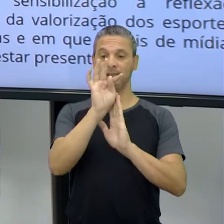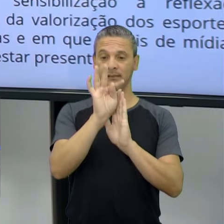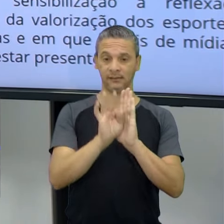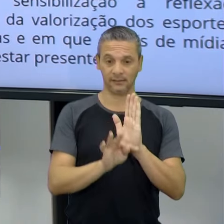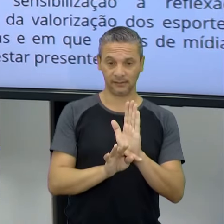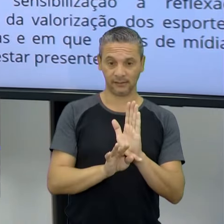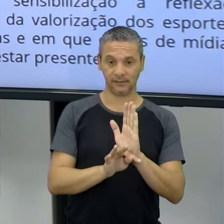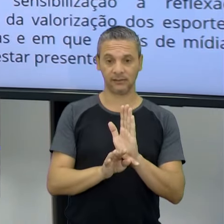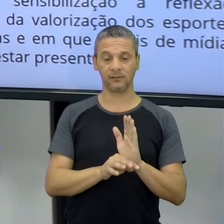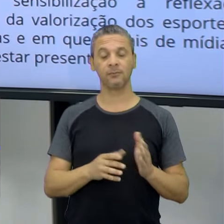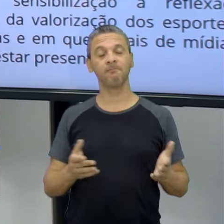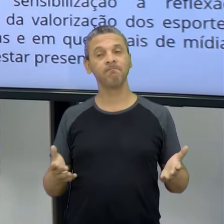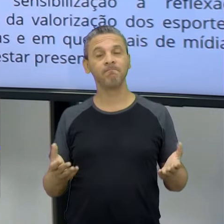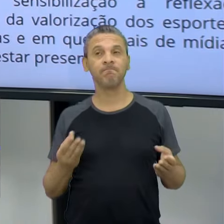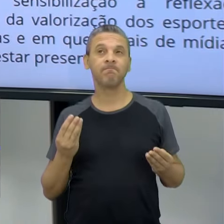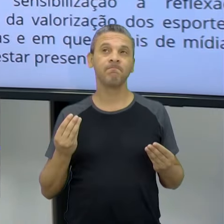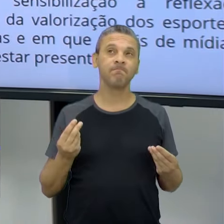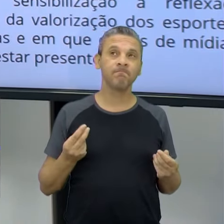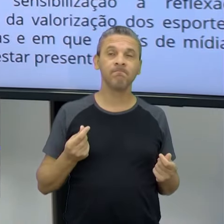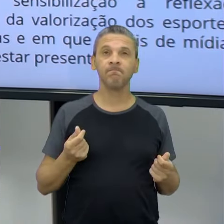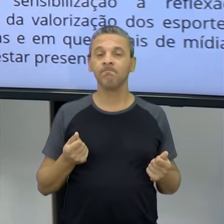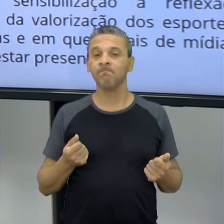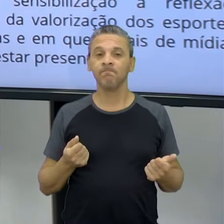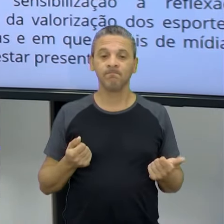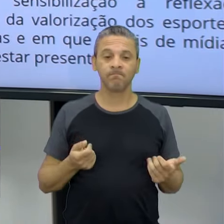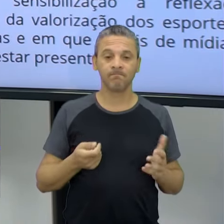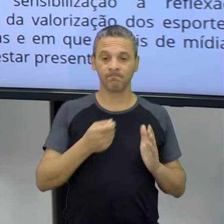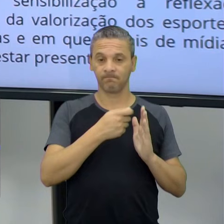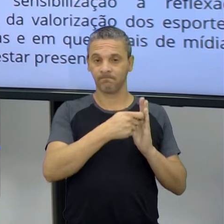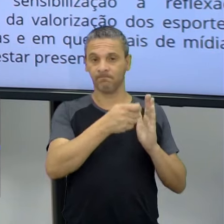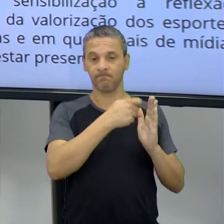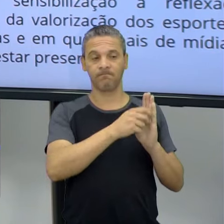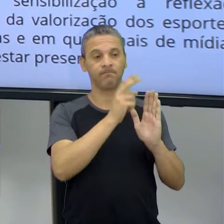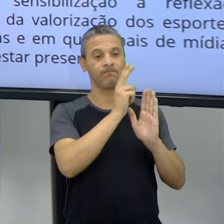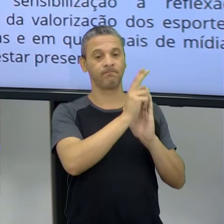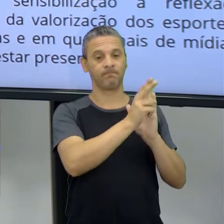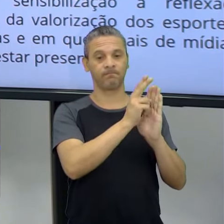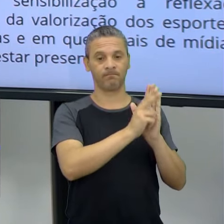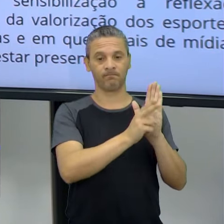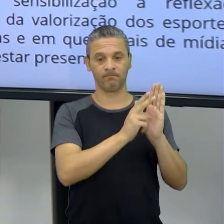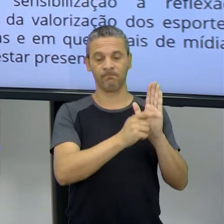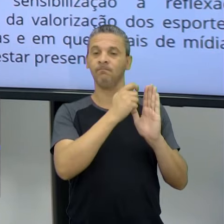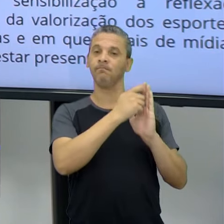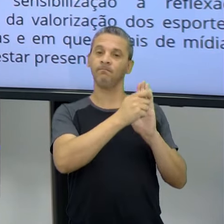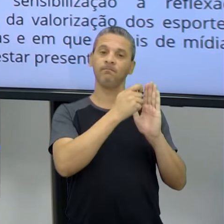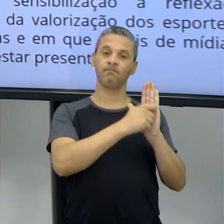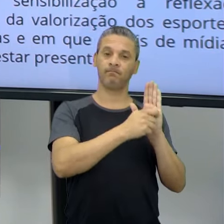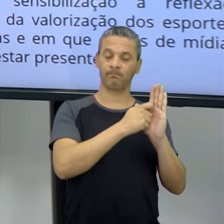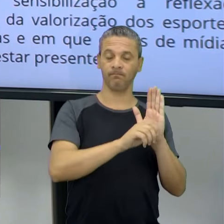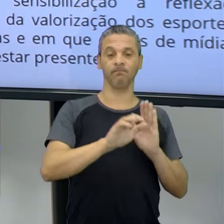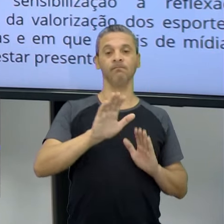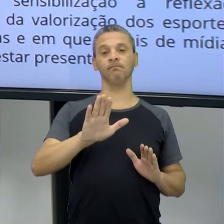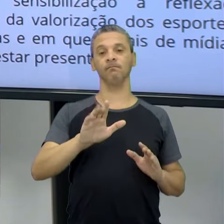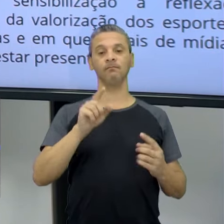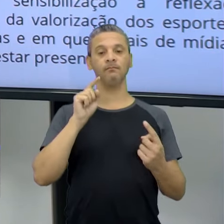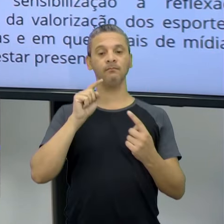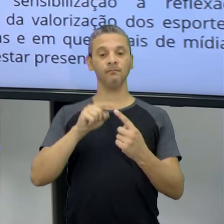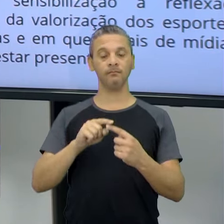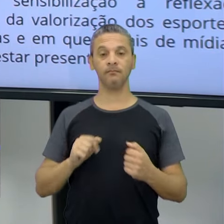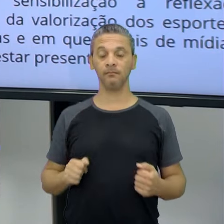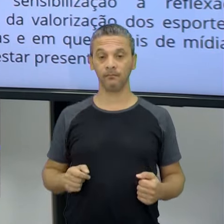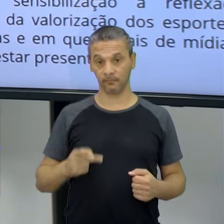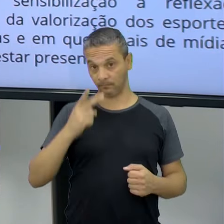eu acho que, assim, ele é escrito de maneira despretensiosa, mas em geral pelos